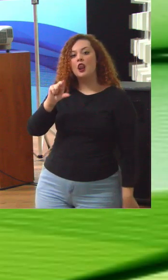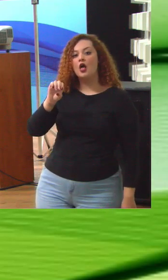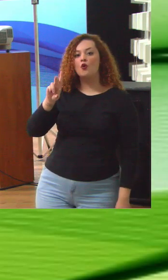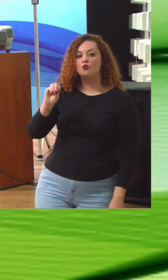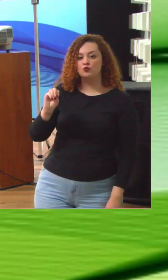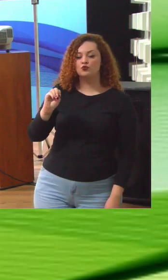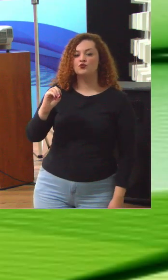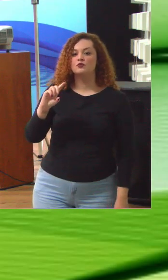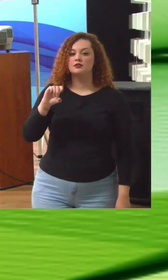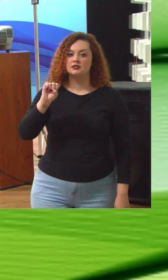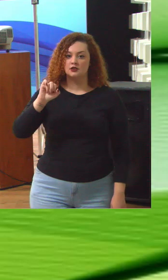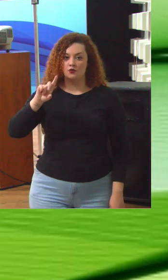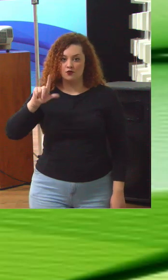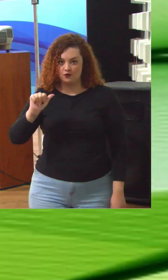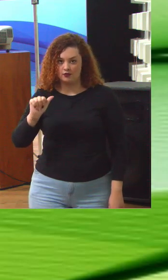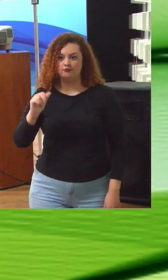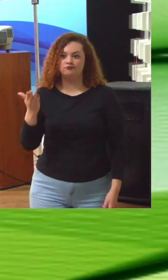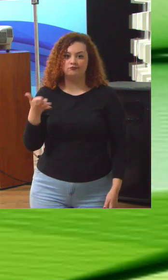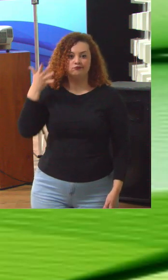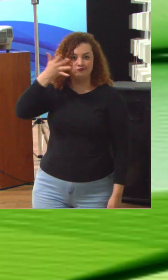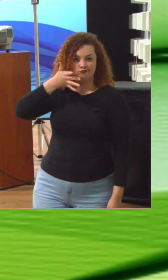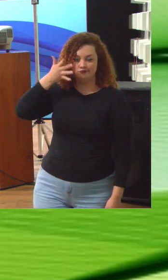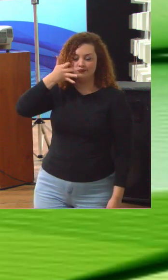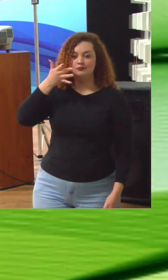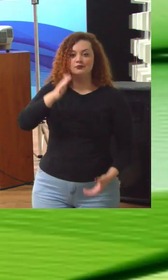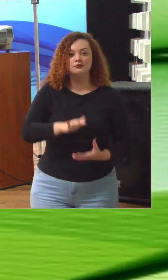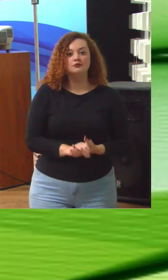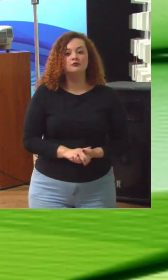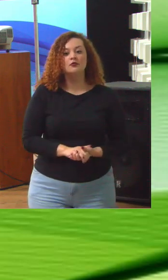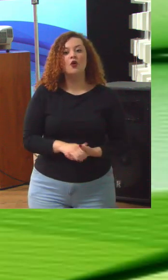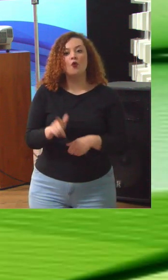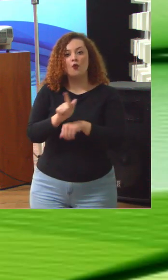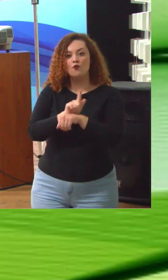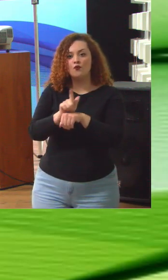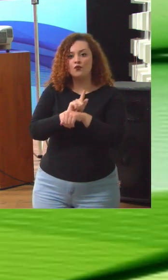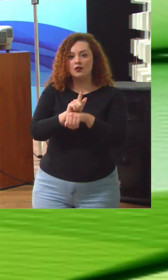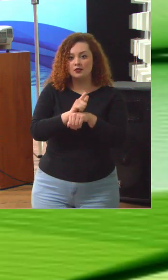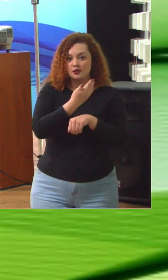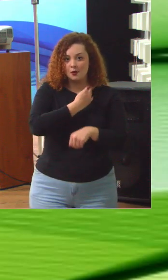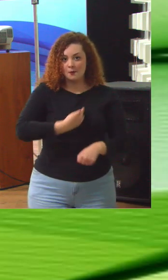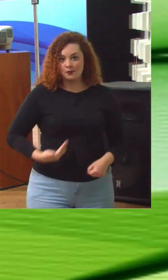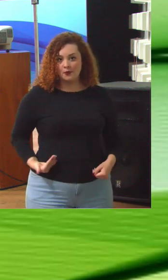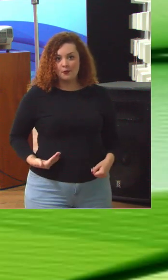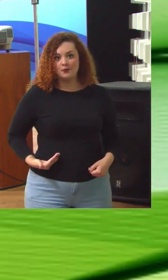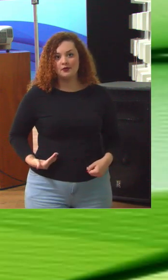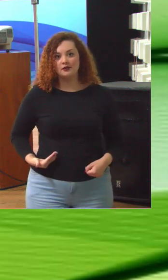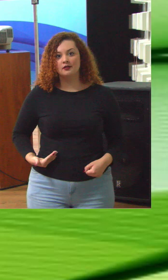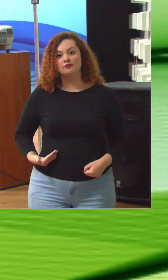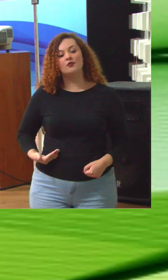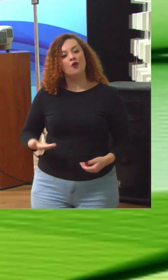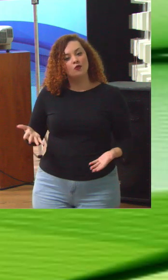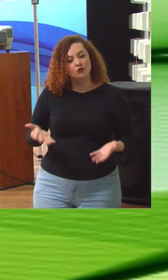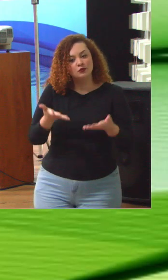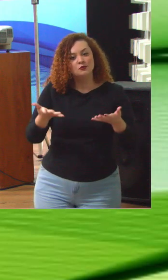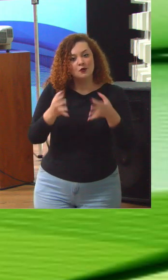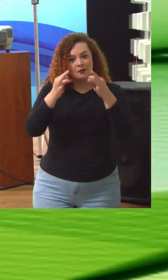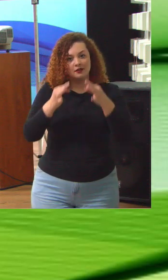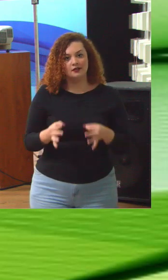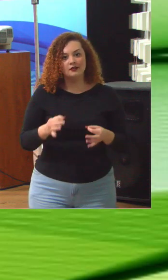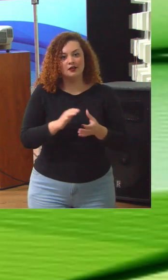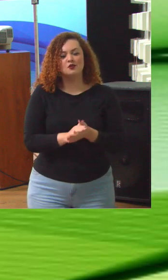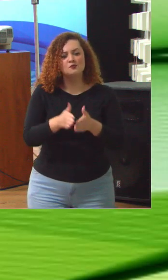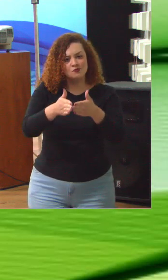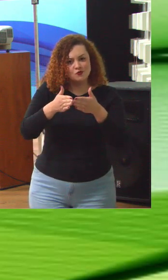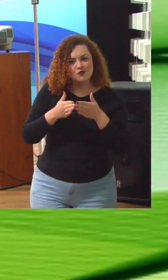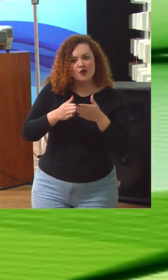da Cruz, que irá proferir a palestra. Governança Pública, uma contribuição para a integridade. Por gentileza, Sr.